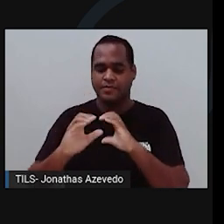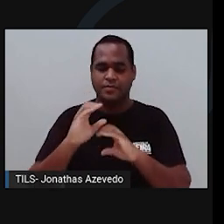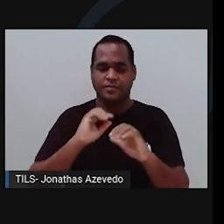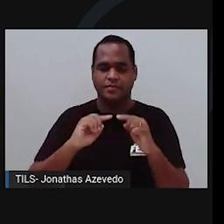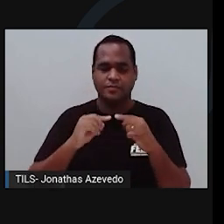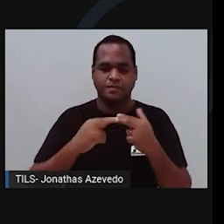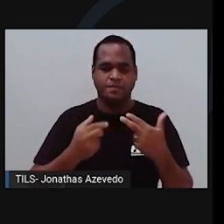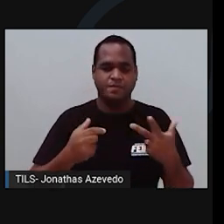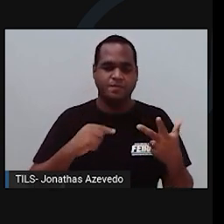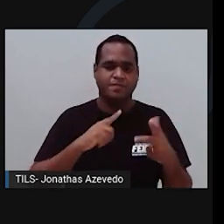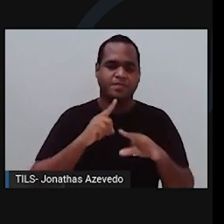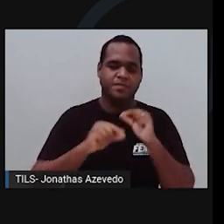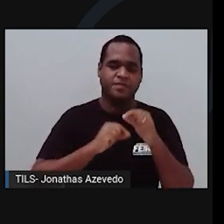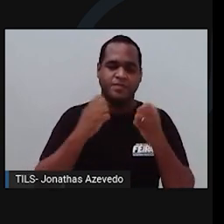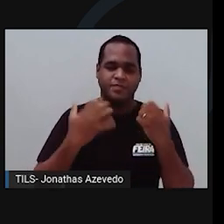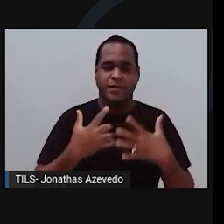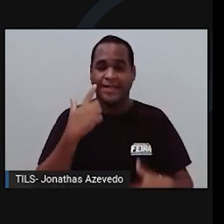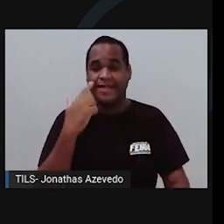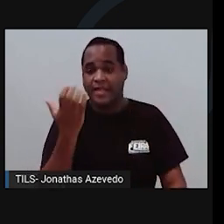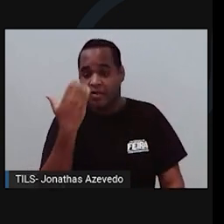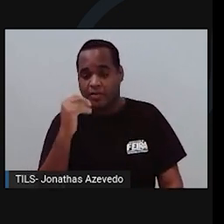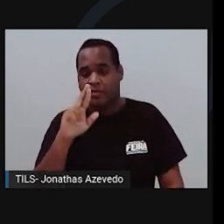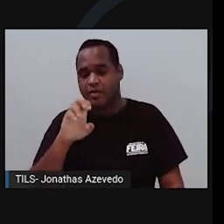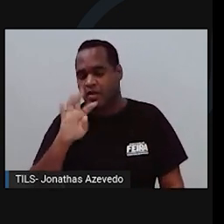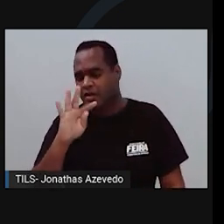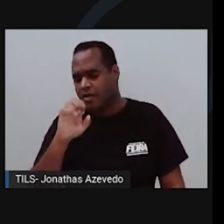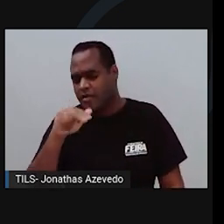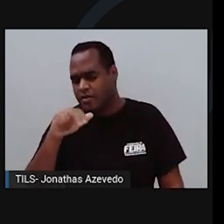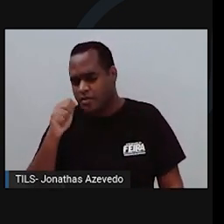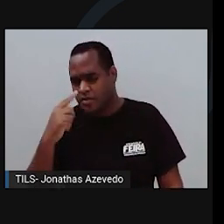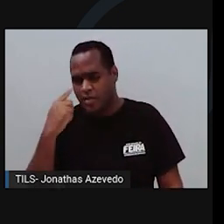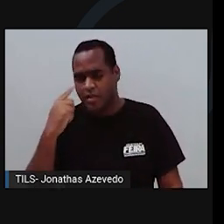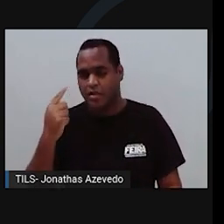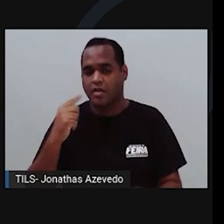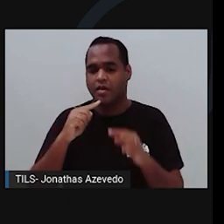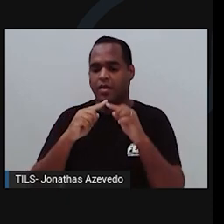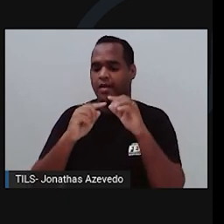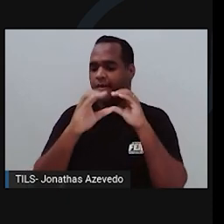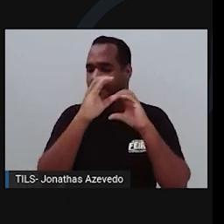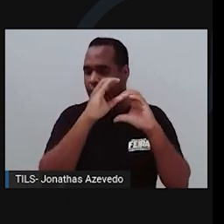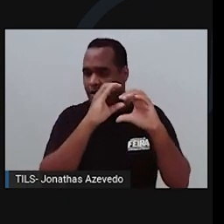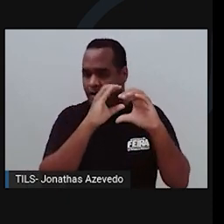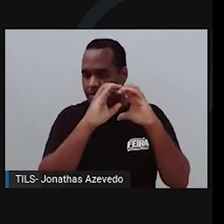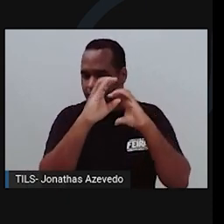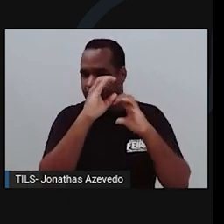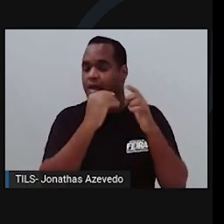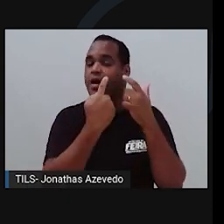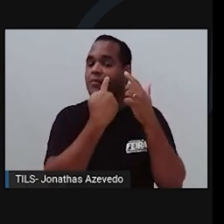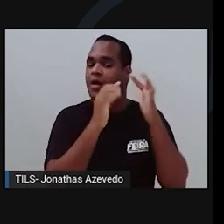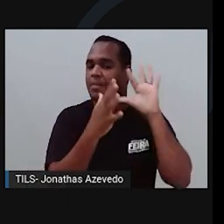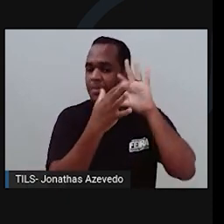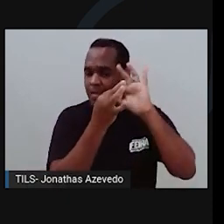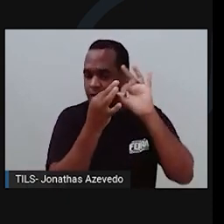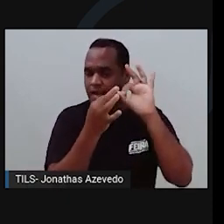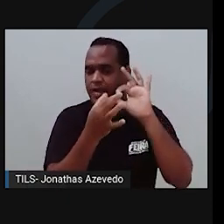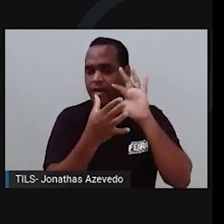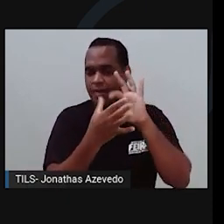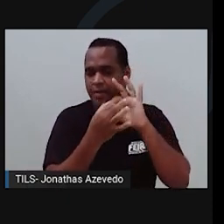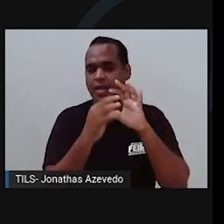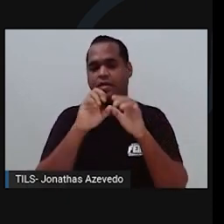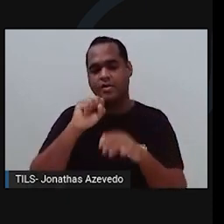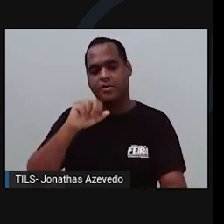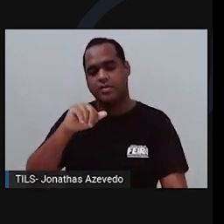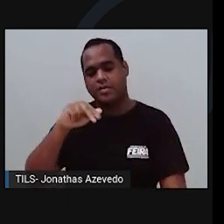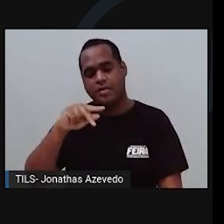as células seguintes da camada da retina. Essa comunicação é feita pela liberação das vesículas de glutamato na região da sinapse.